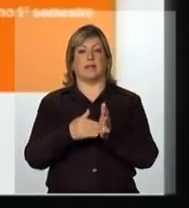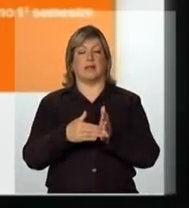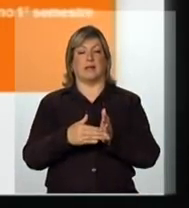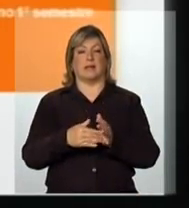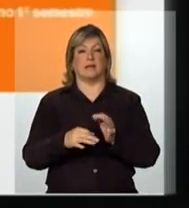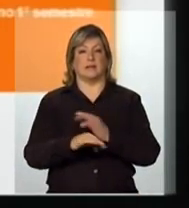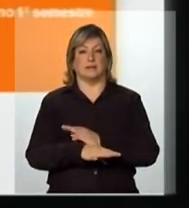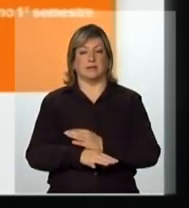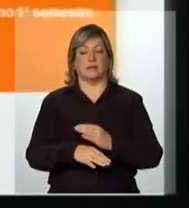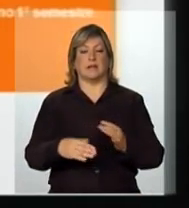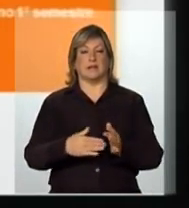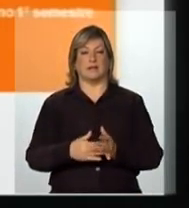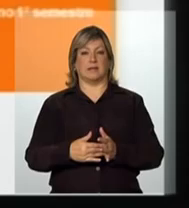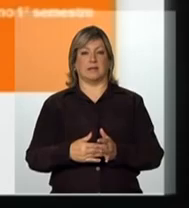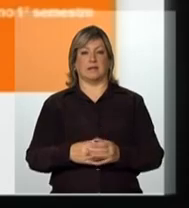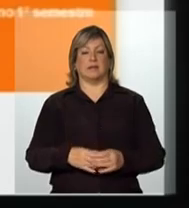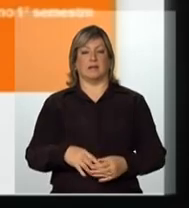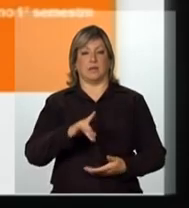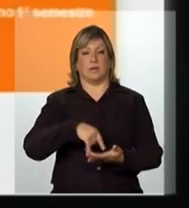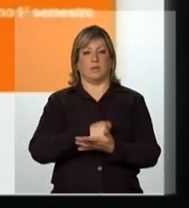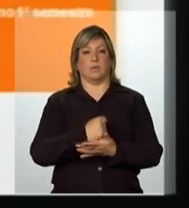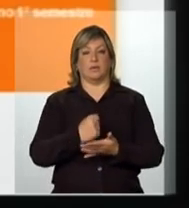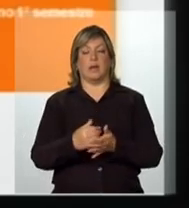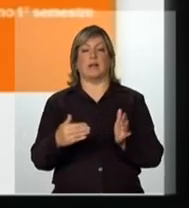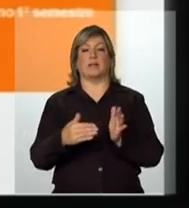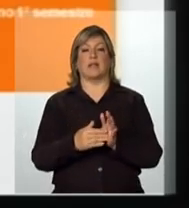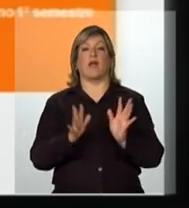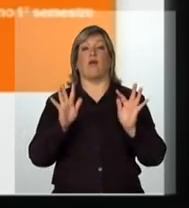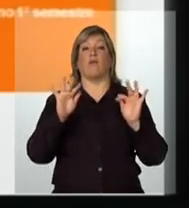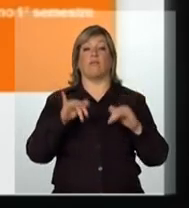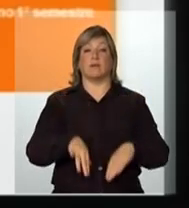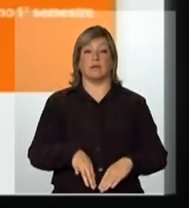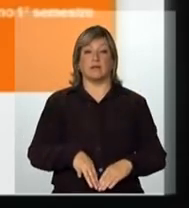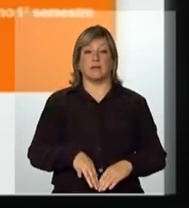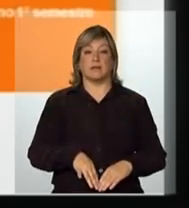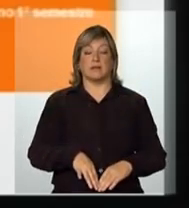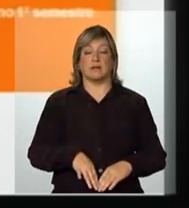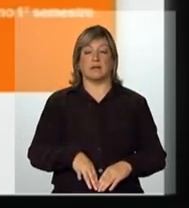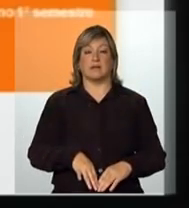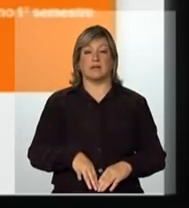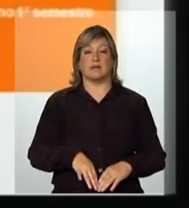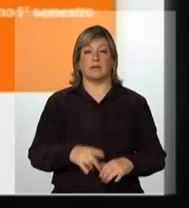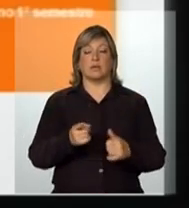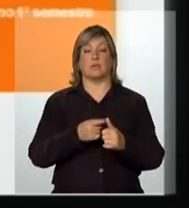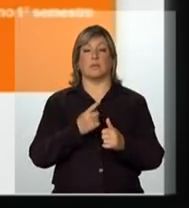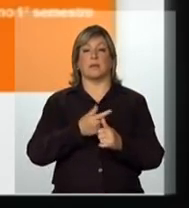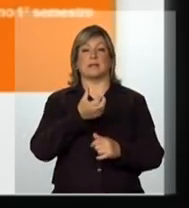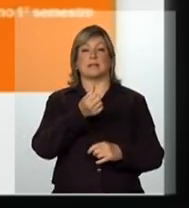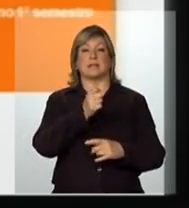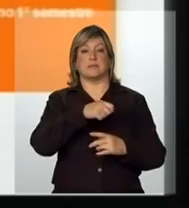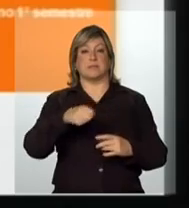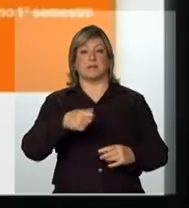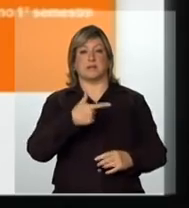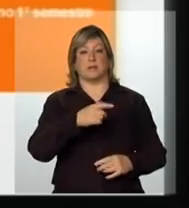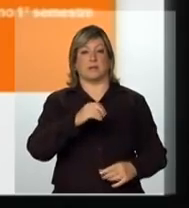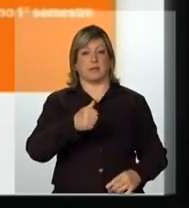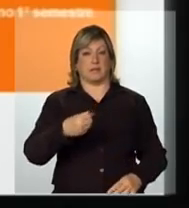ou contratada, até o final do primeiro semestre de 2013.